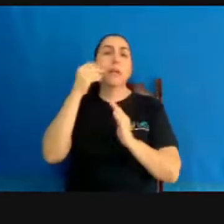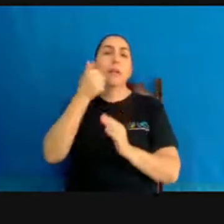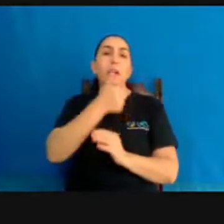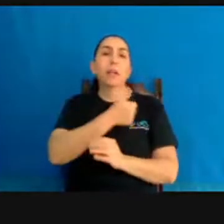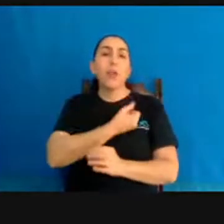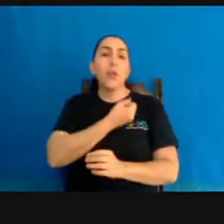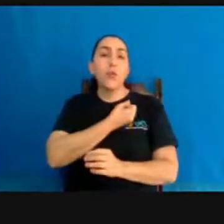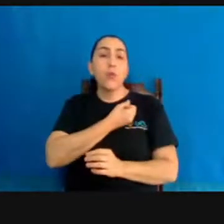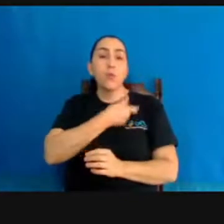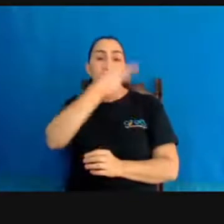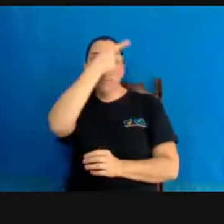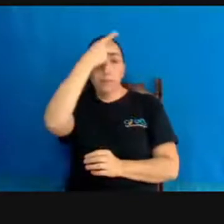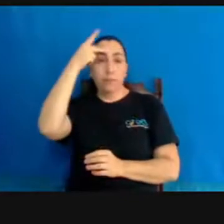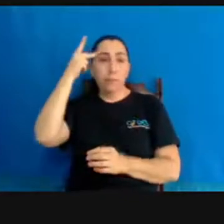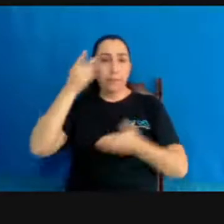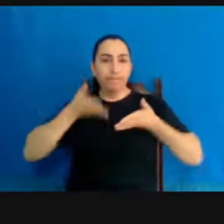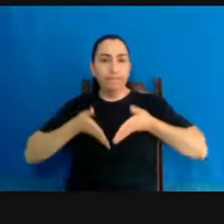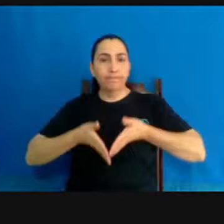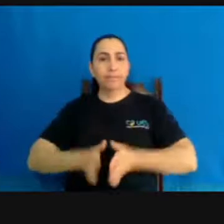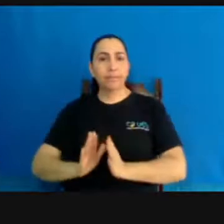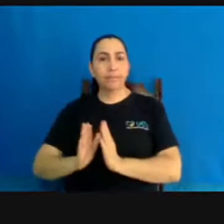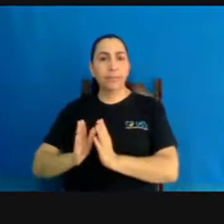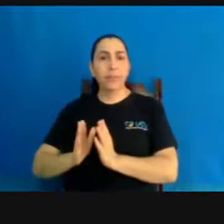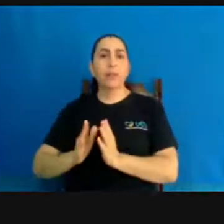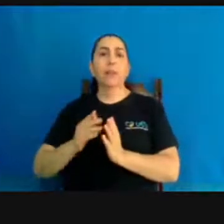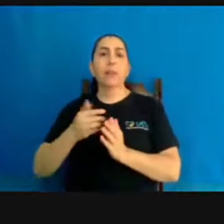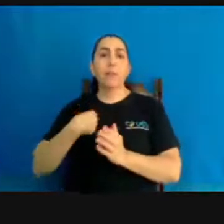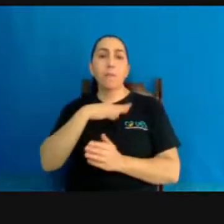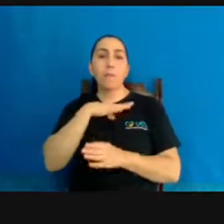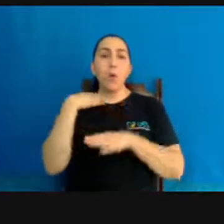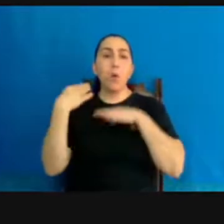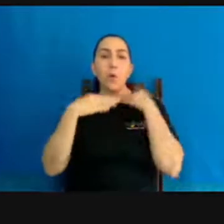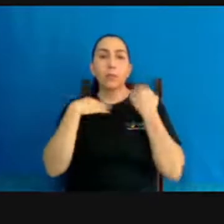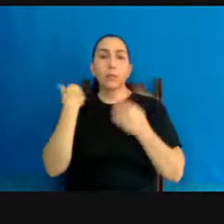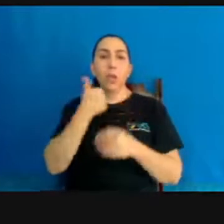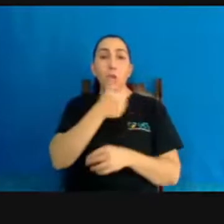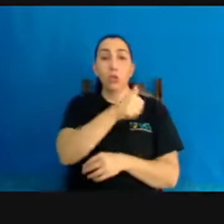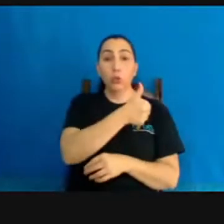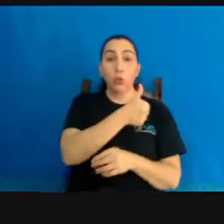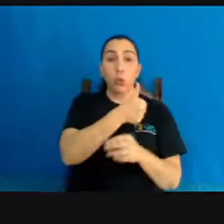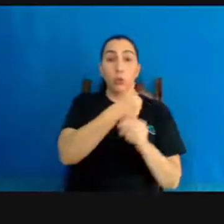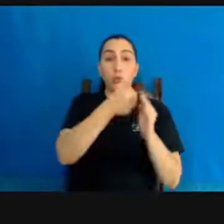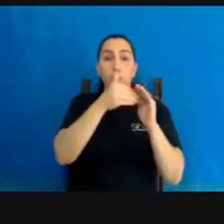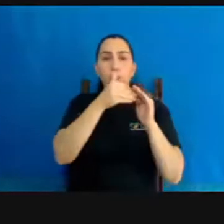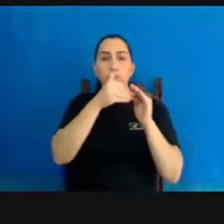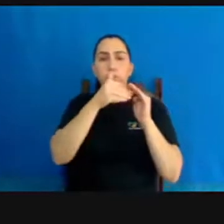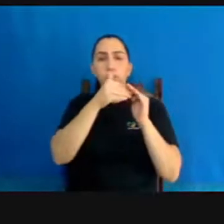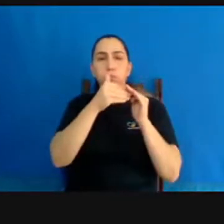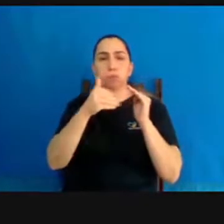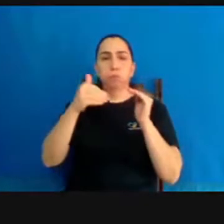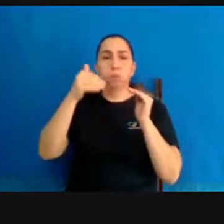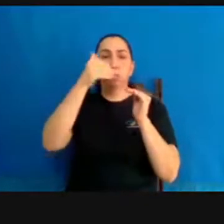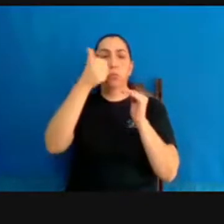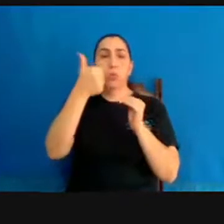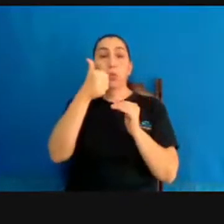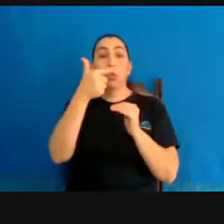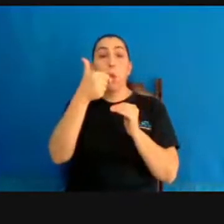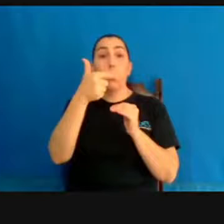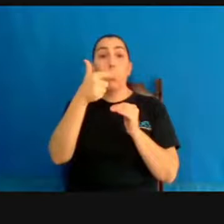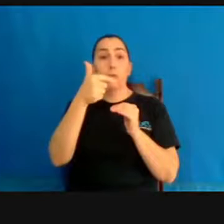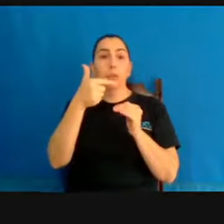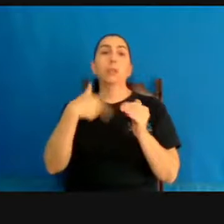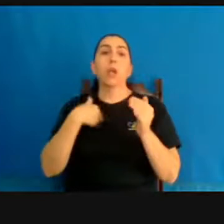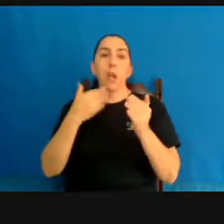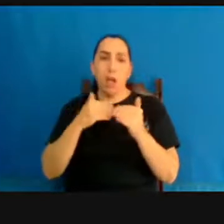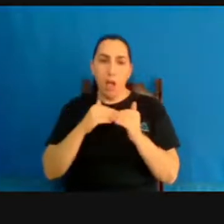93 proibiu, era legalizada, eles proibiram, caiu de 11 para 2. Olha lá, seu investimento no que realmente salva